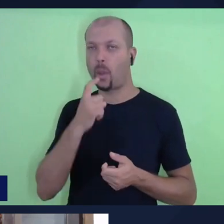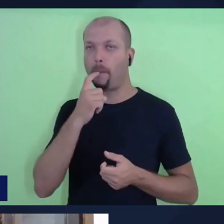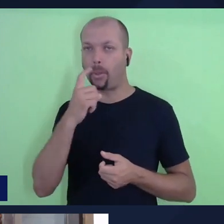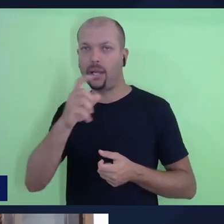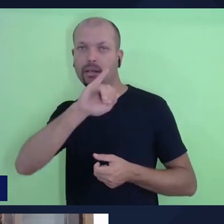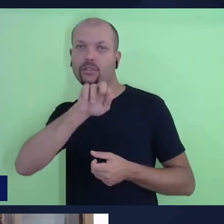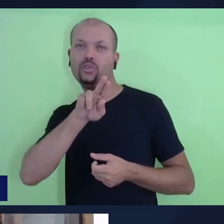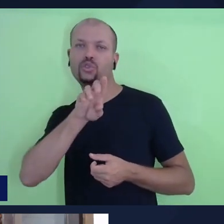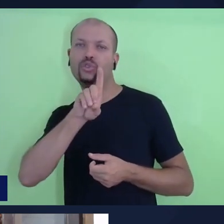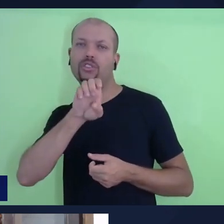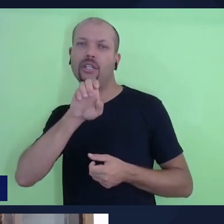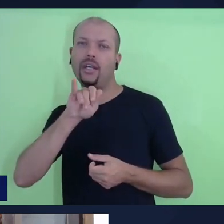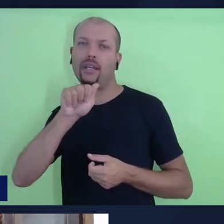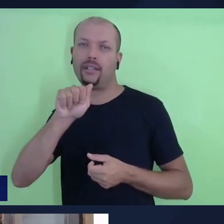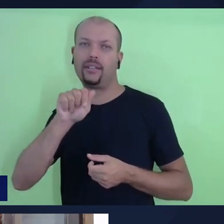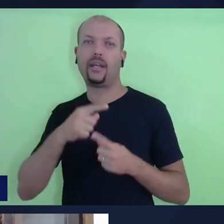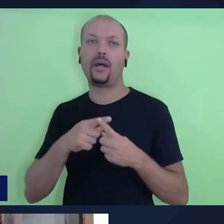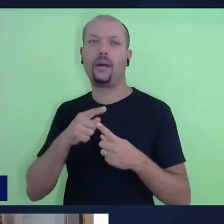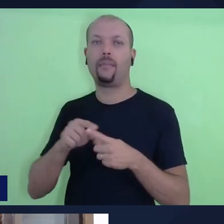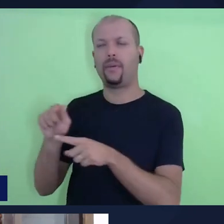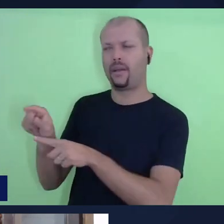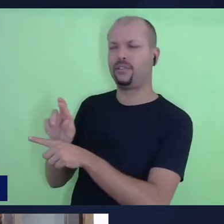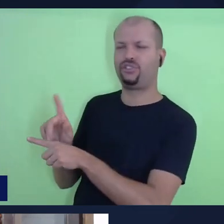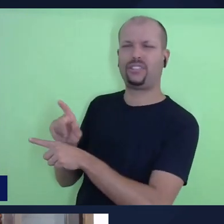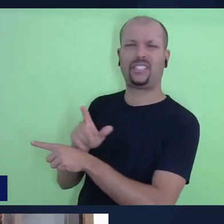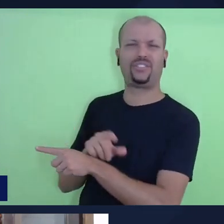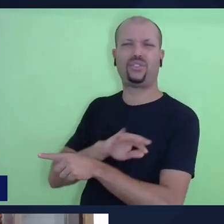é pra elas, na Bíblia dela, tá Monte Gerizim.